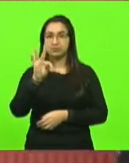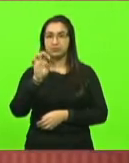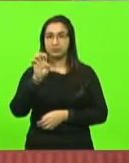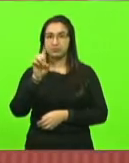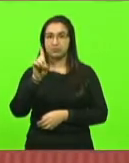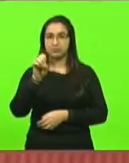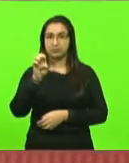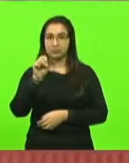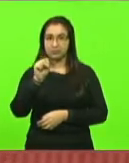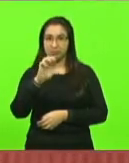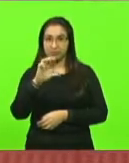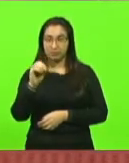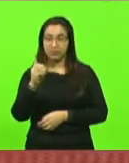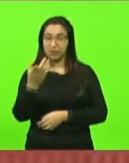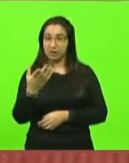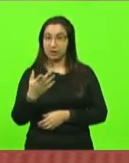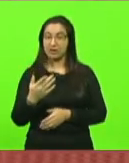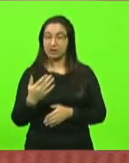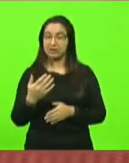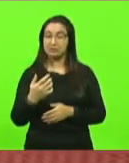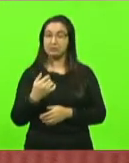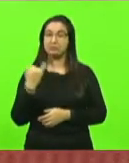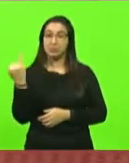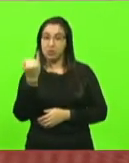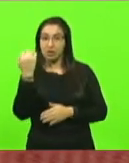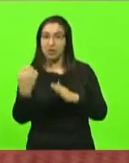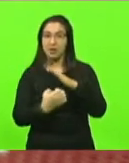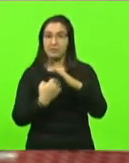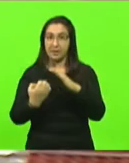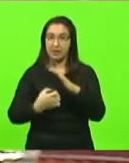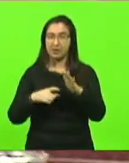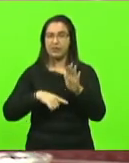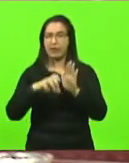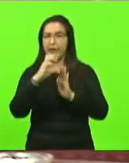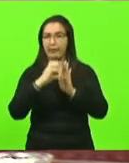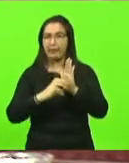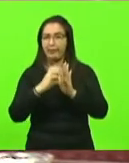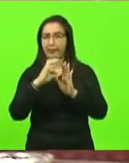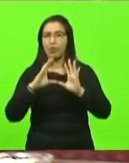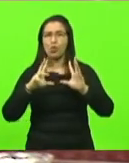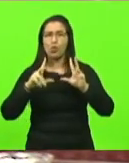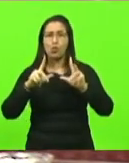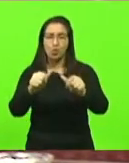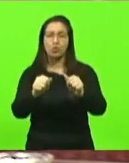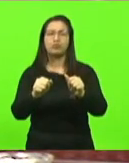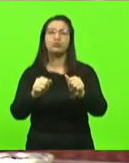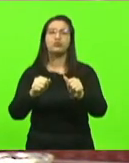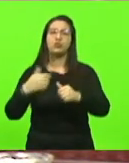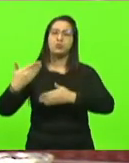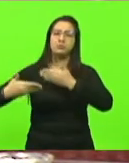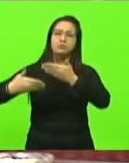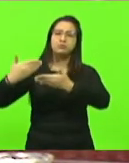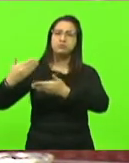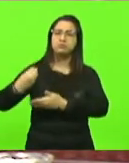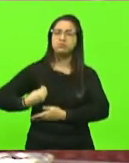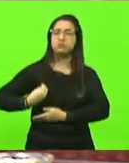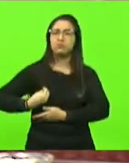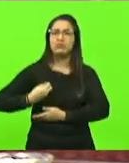que traz no seu currículo, em toda a sua passagem, inúmeras